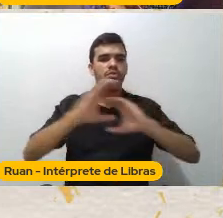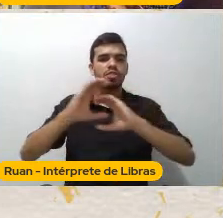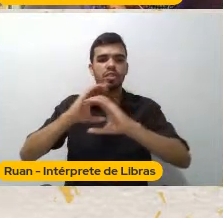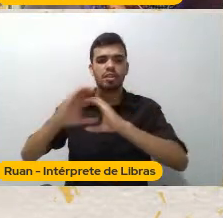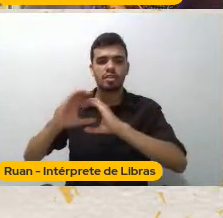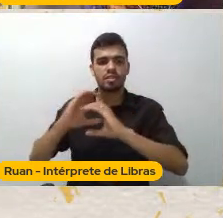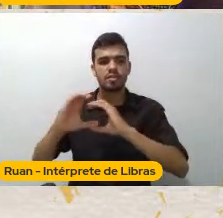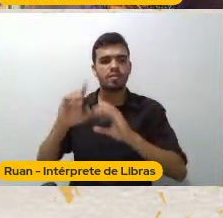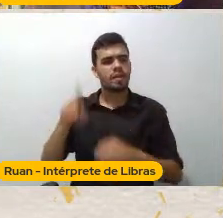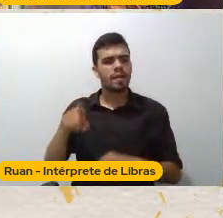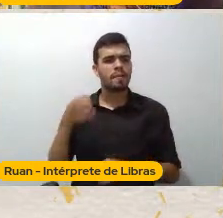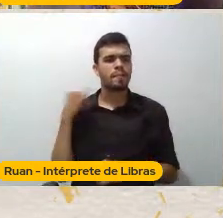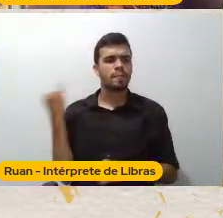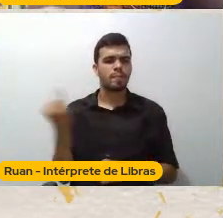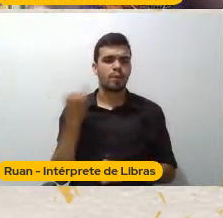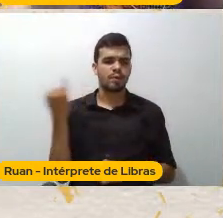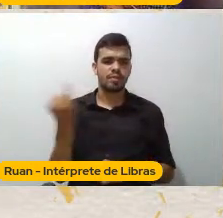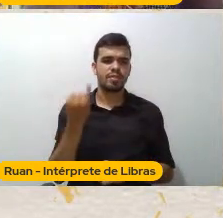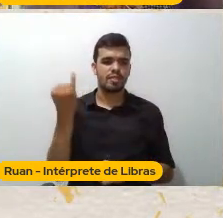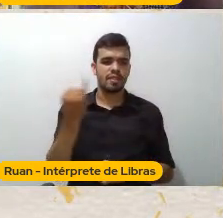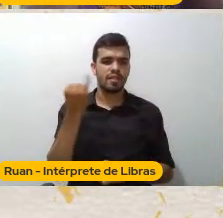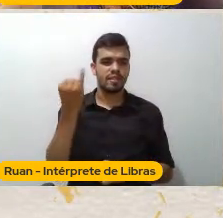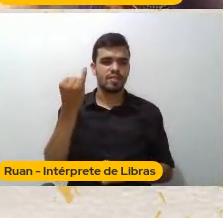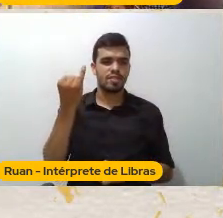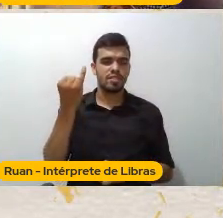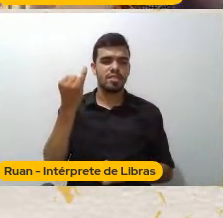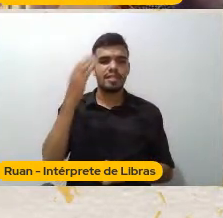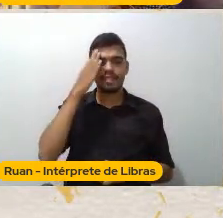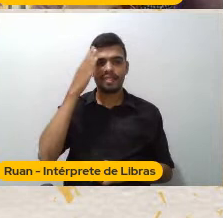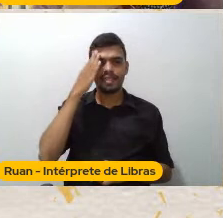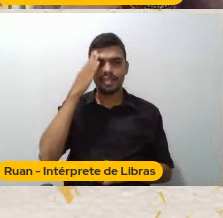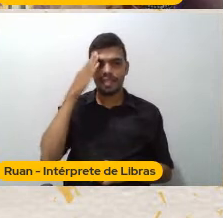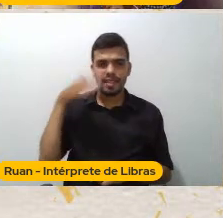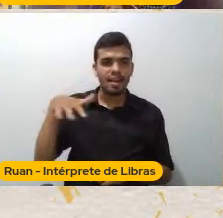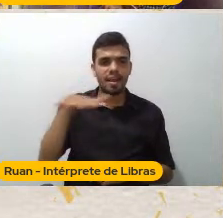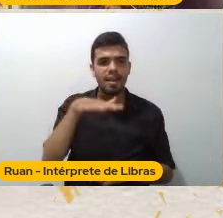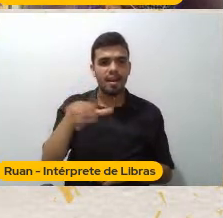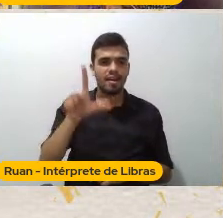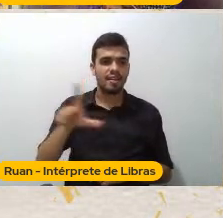a gente entender Na ordem literária Serve? Passa, por favor